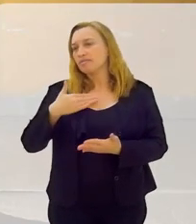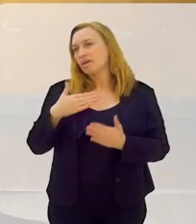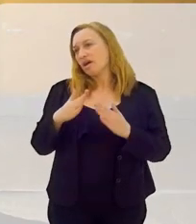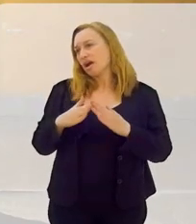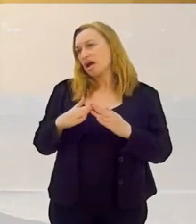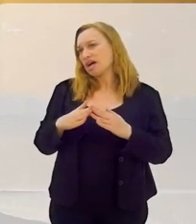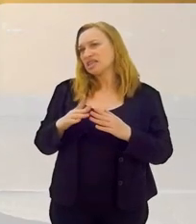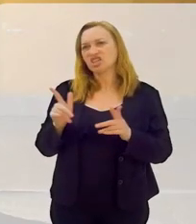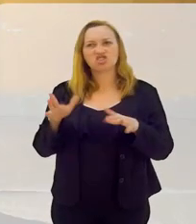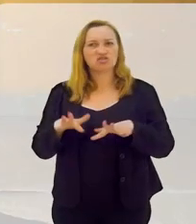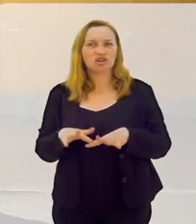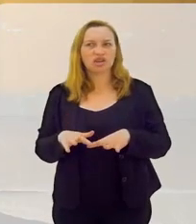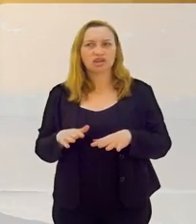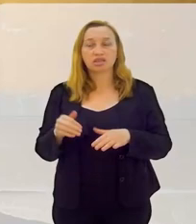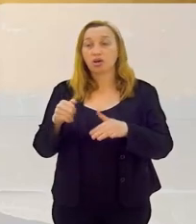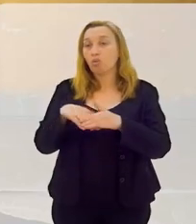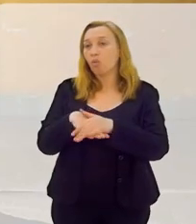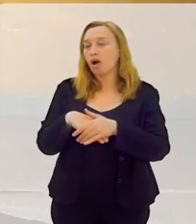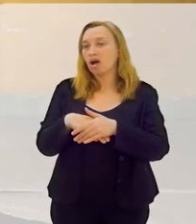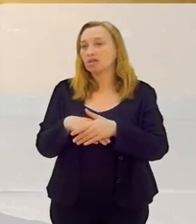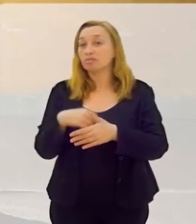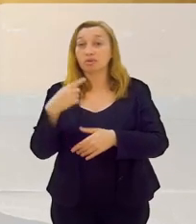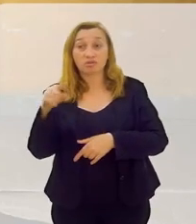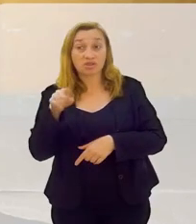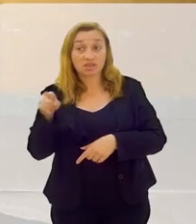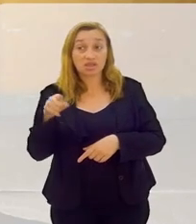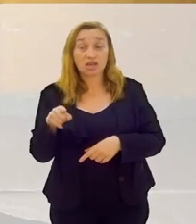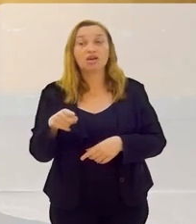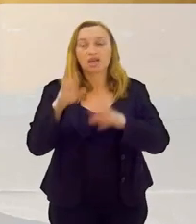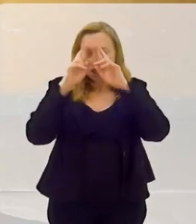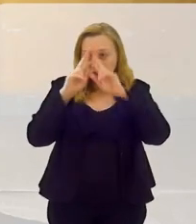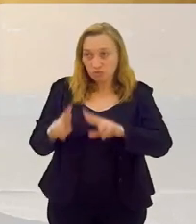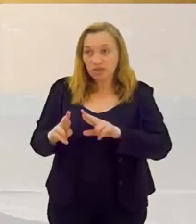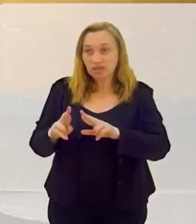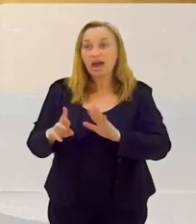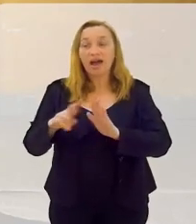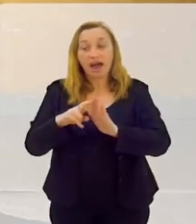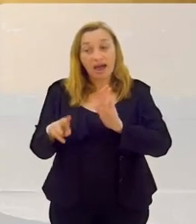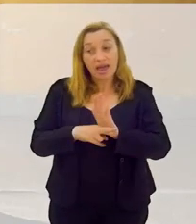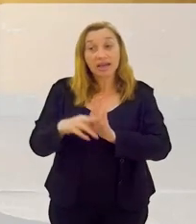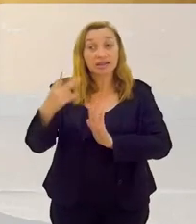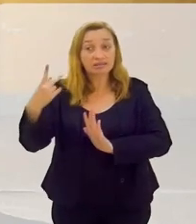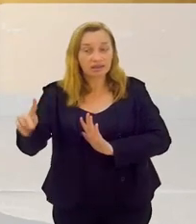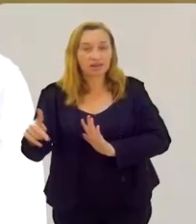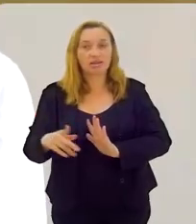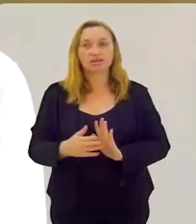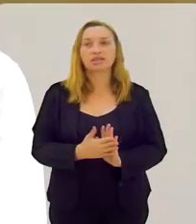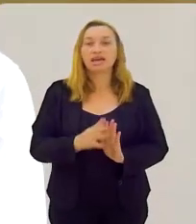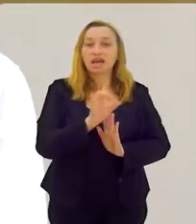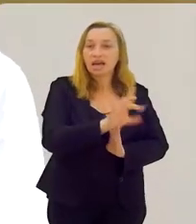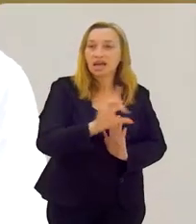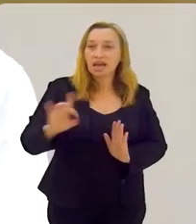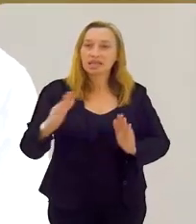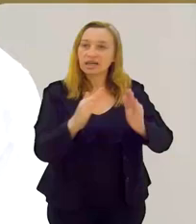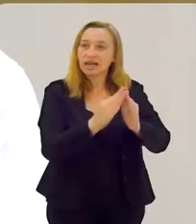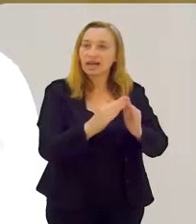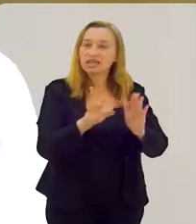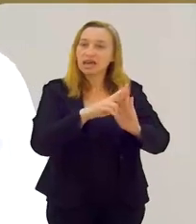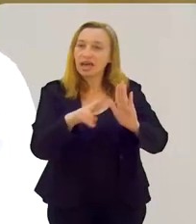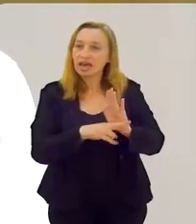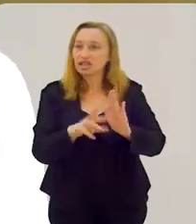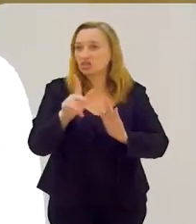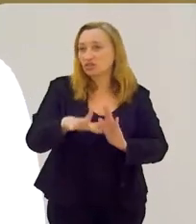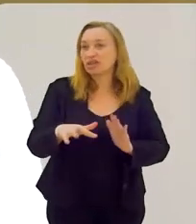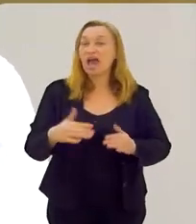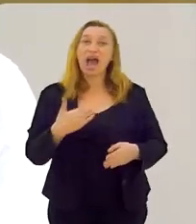lá em casa não é assim, guarde pra você. Porque você tem que respeitar a casa do alheio. Se aqui, a